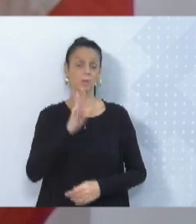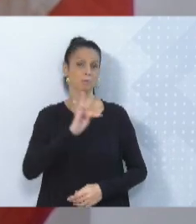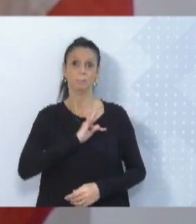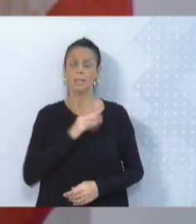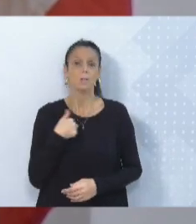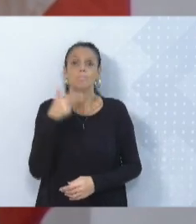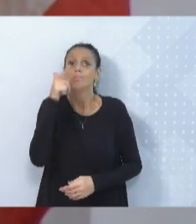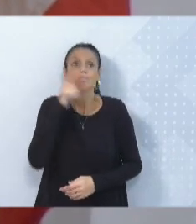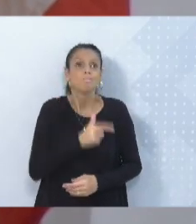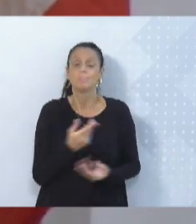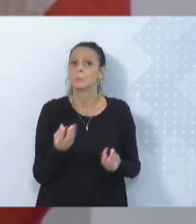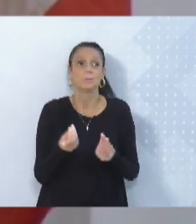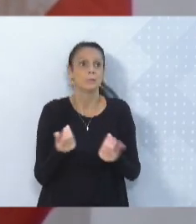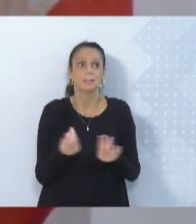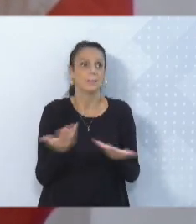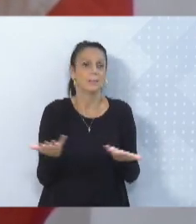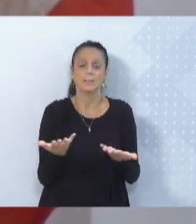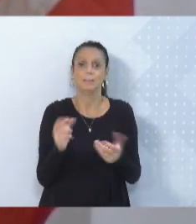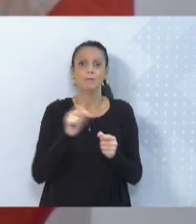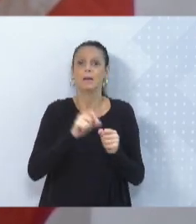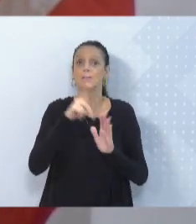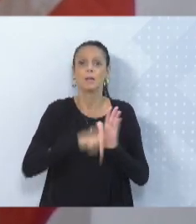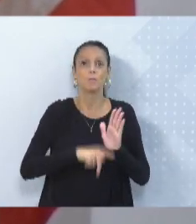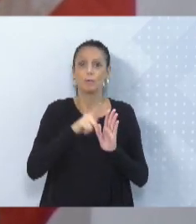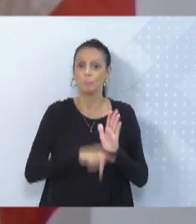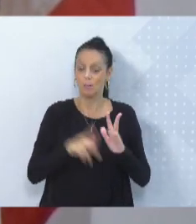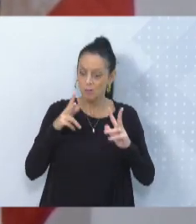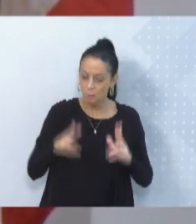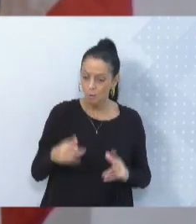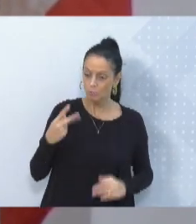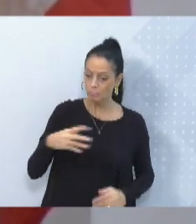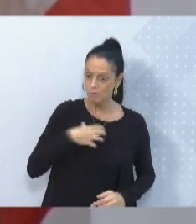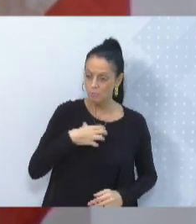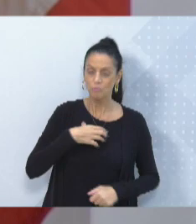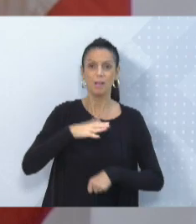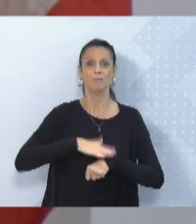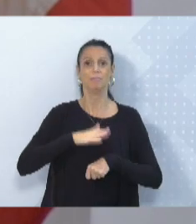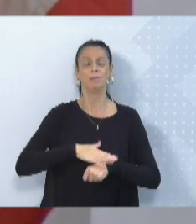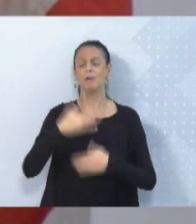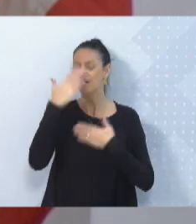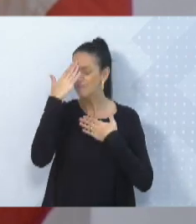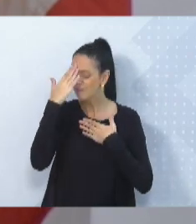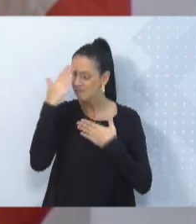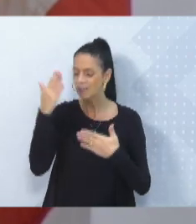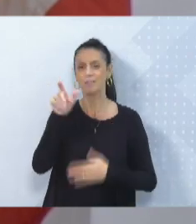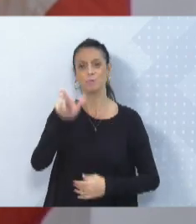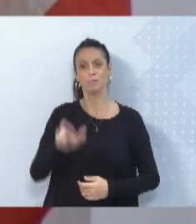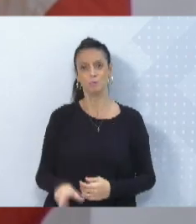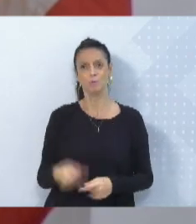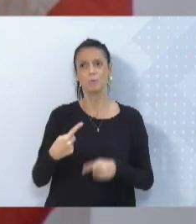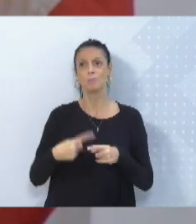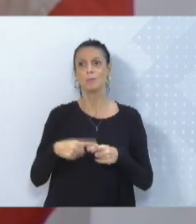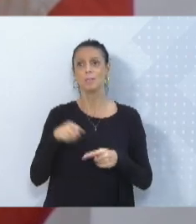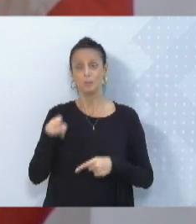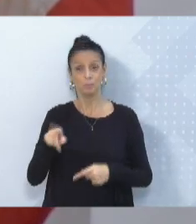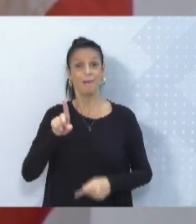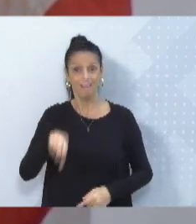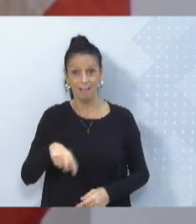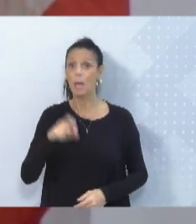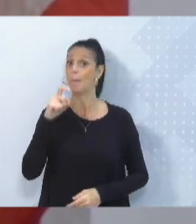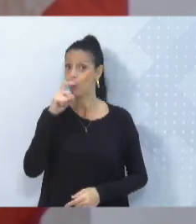conseguiria entregar o projeto da forma que o senhor entregou. Então, eu quero te agradecer porque eu sei que tu és um pai